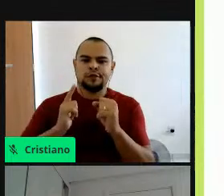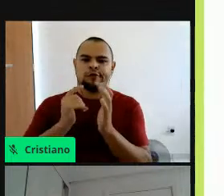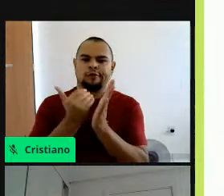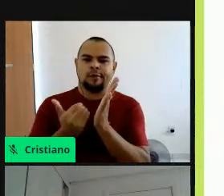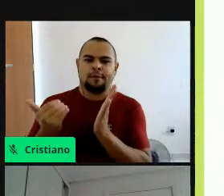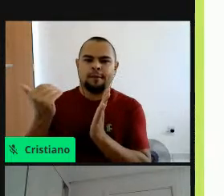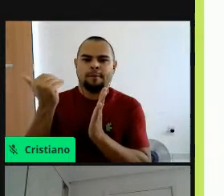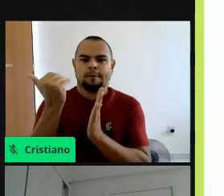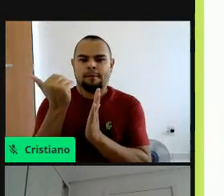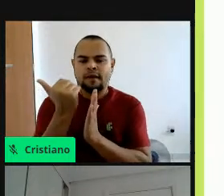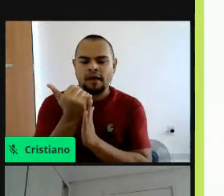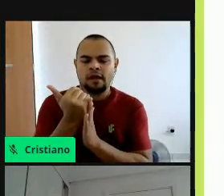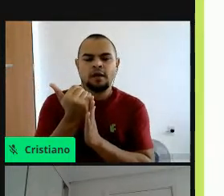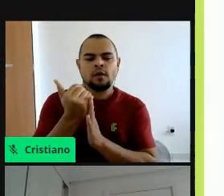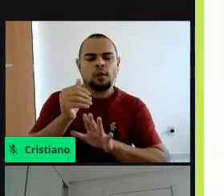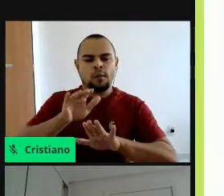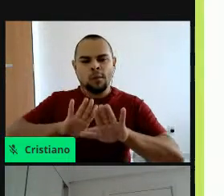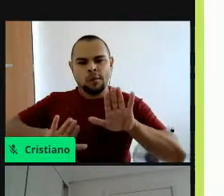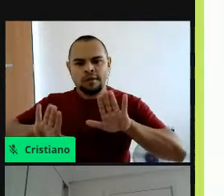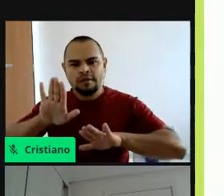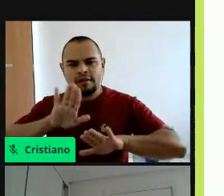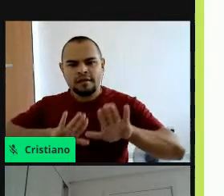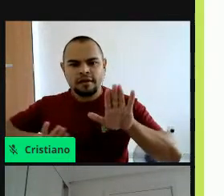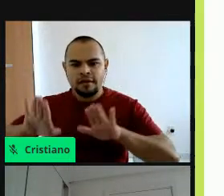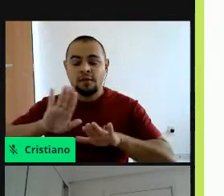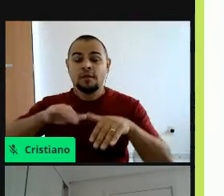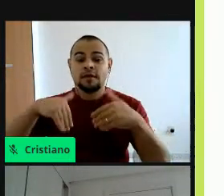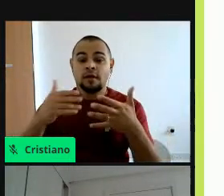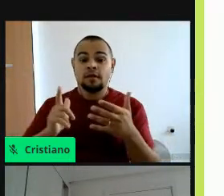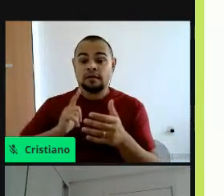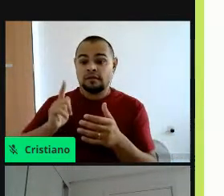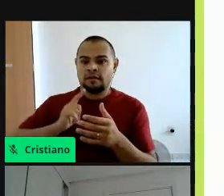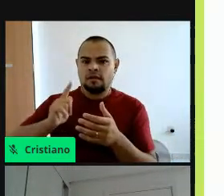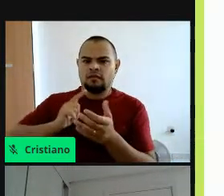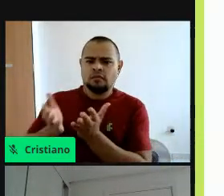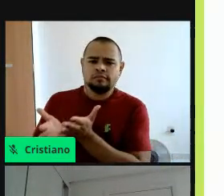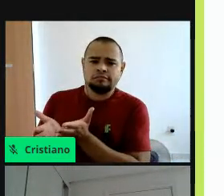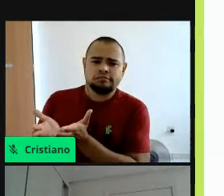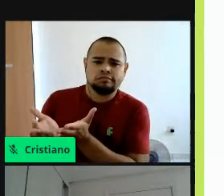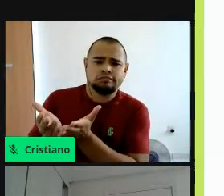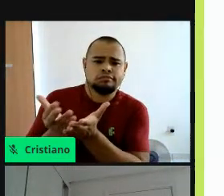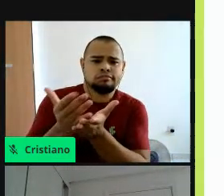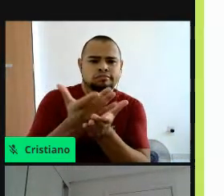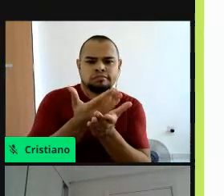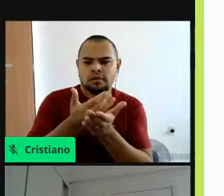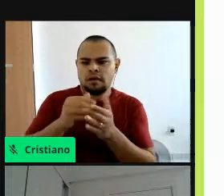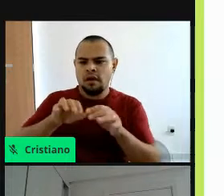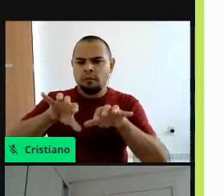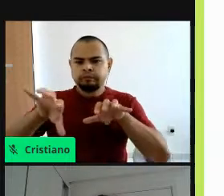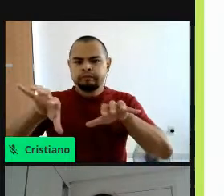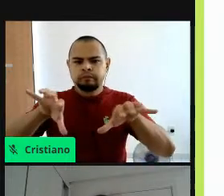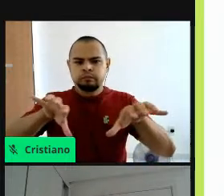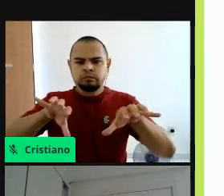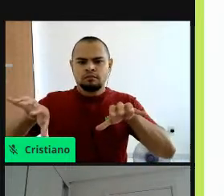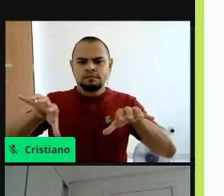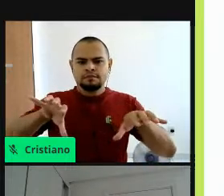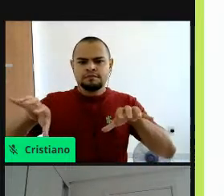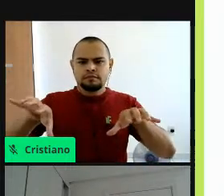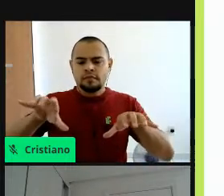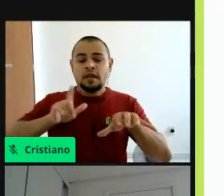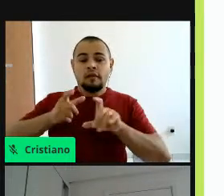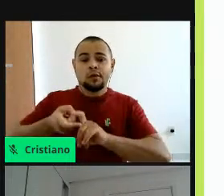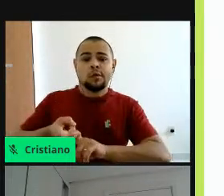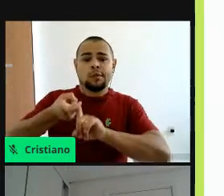esse maior cuidado. Como a coleta seletiva que foi, é, suspensa também esse serviço, por quê? Por conta do risco do